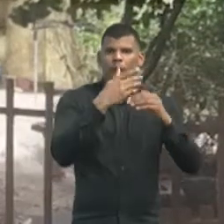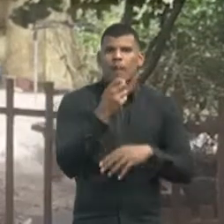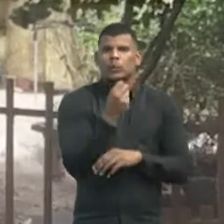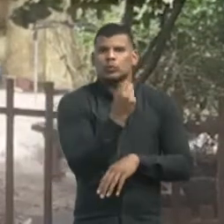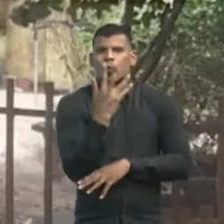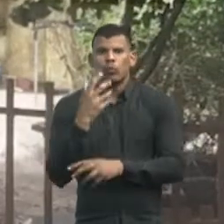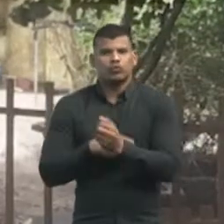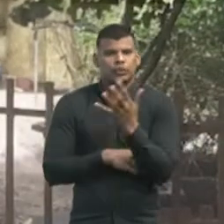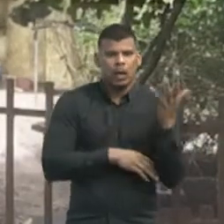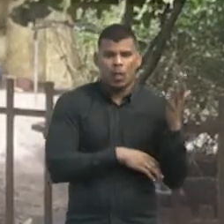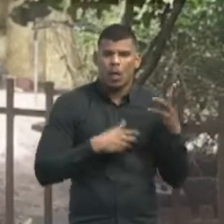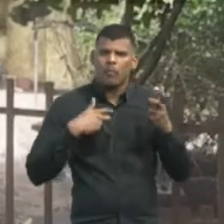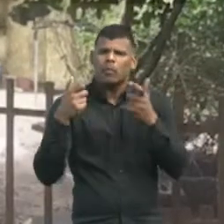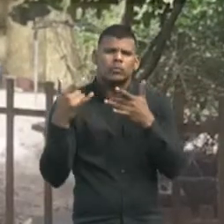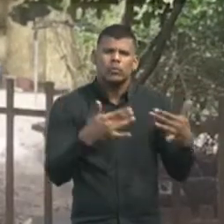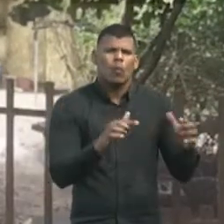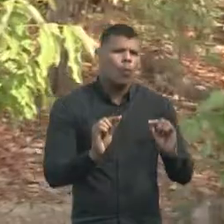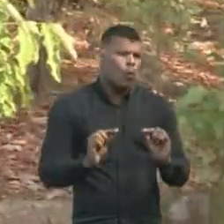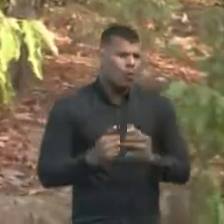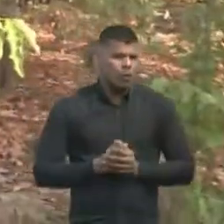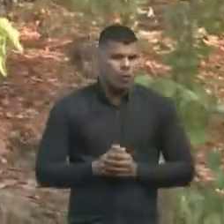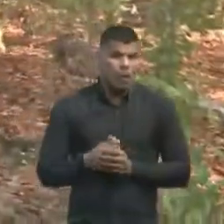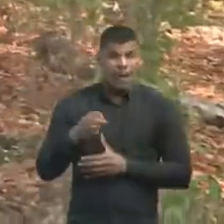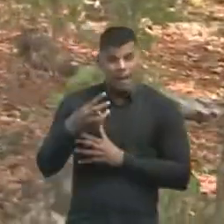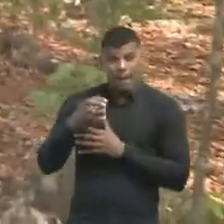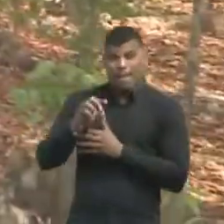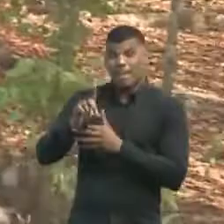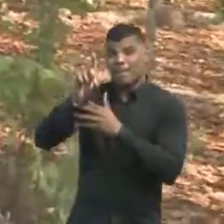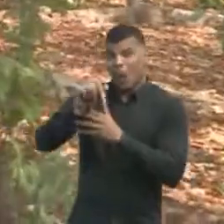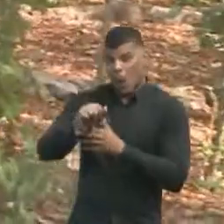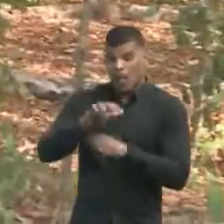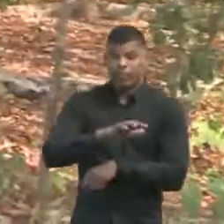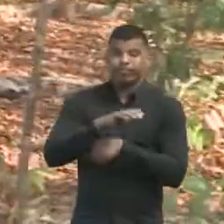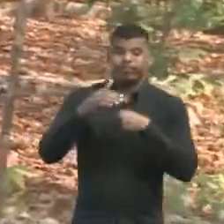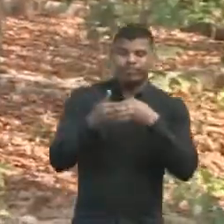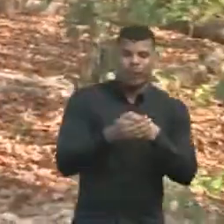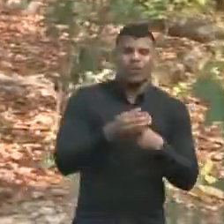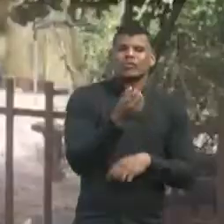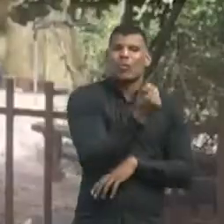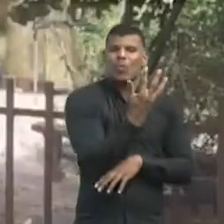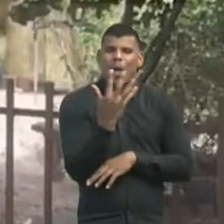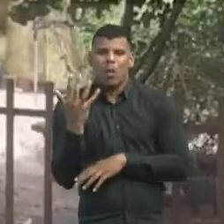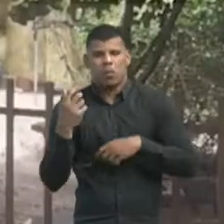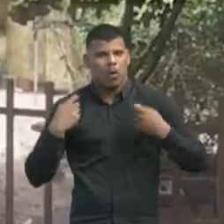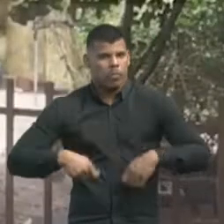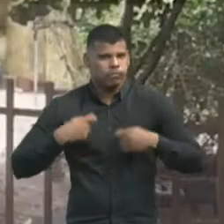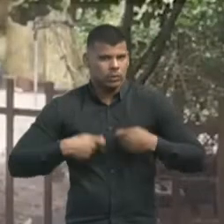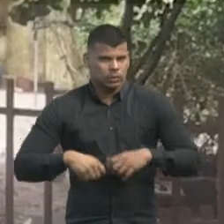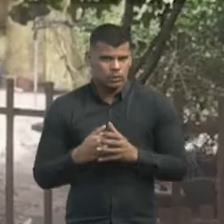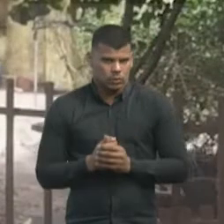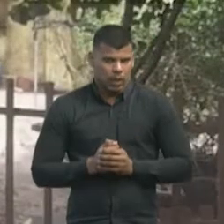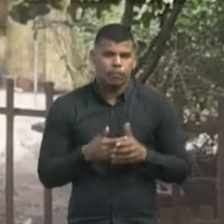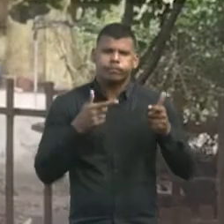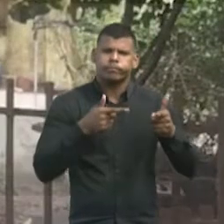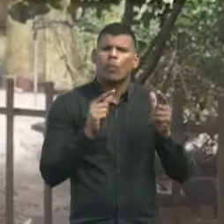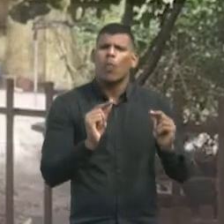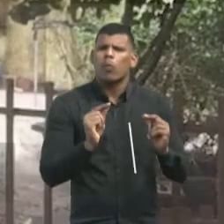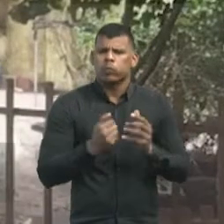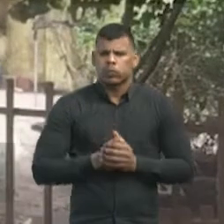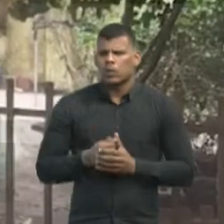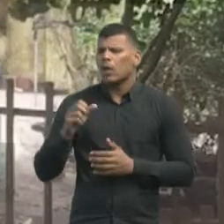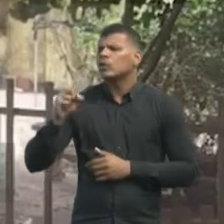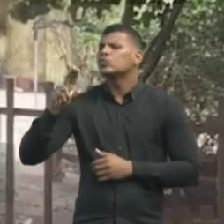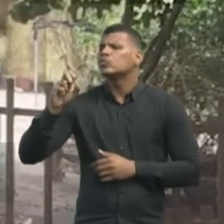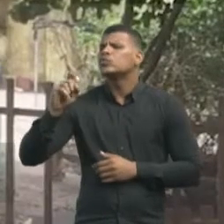acredita que a moda tem que ser sustentável para a proteção de recursos naturais. A moda sustentável também se